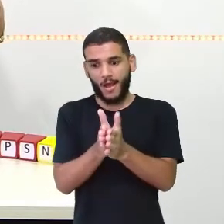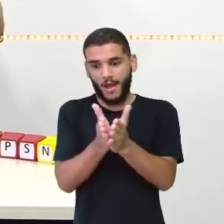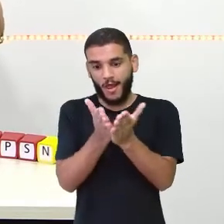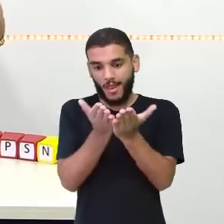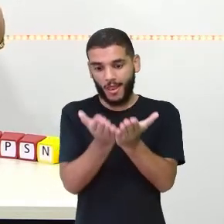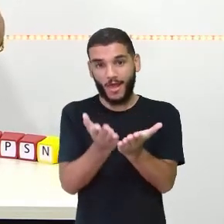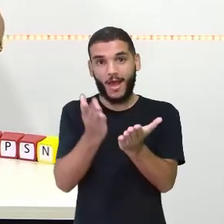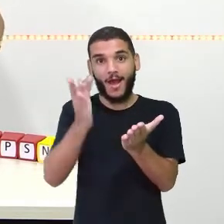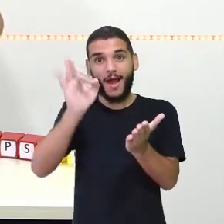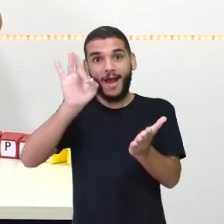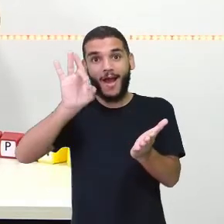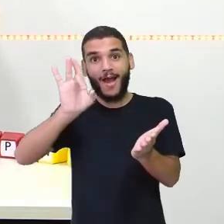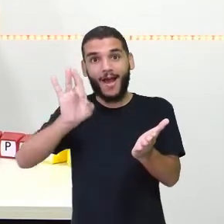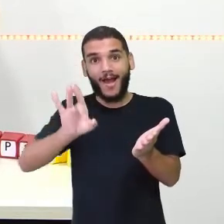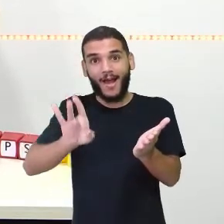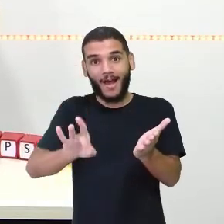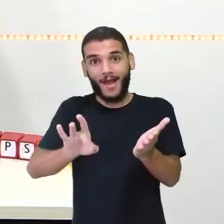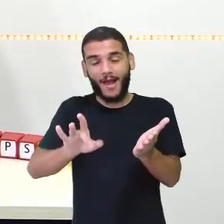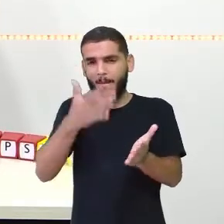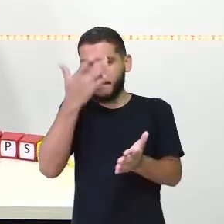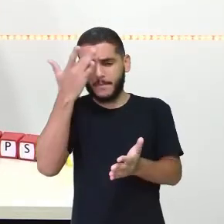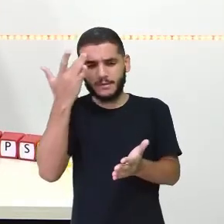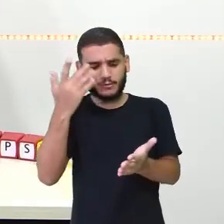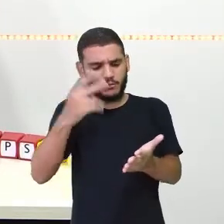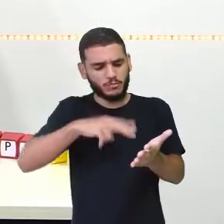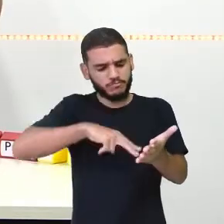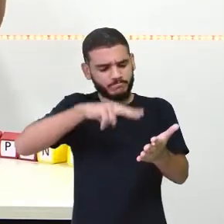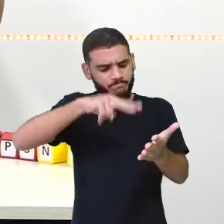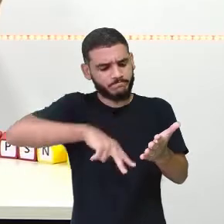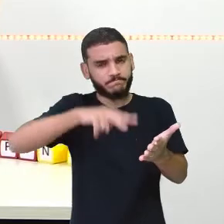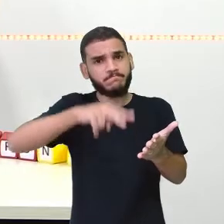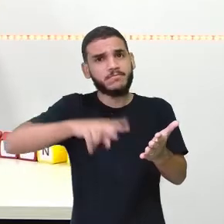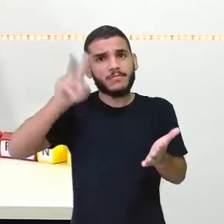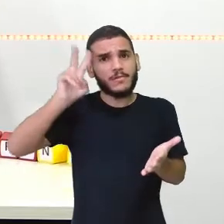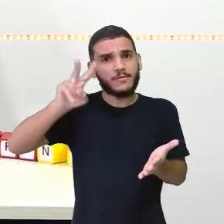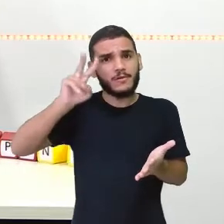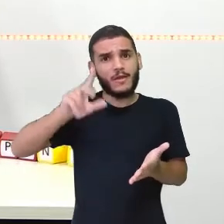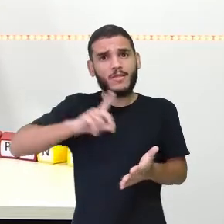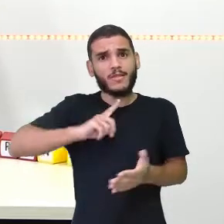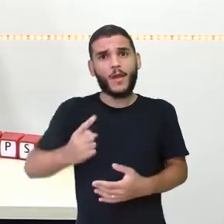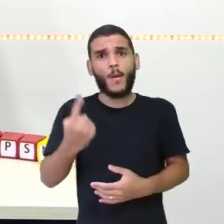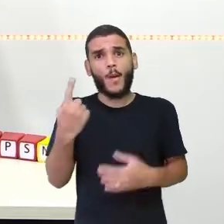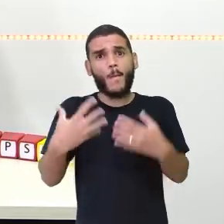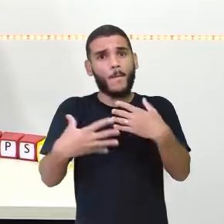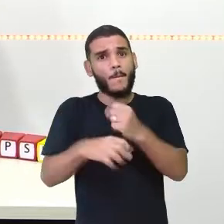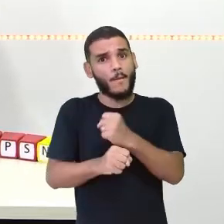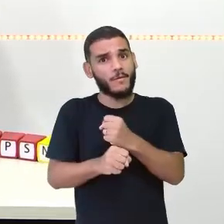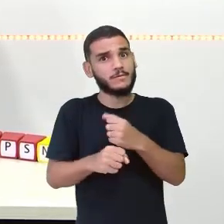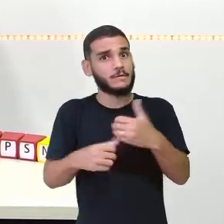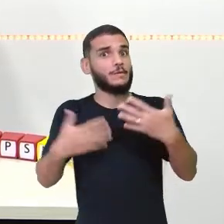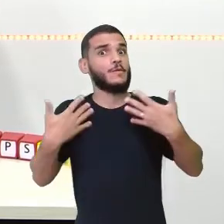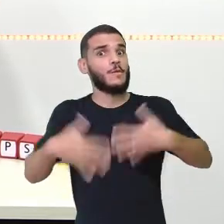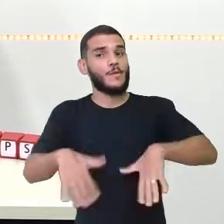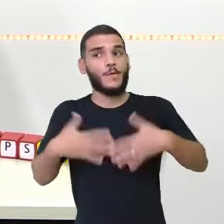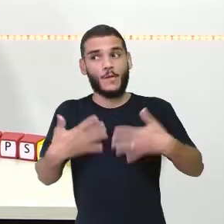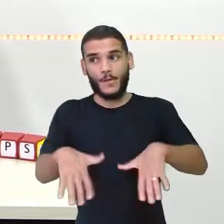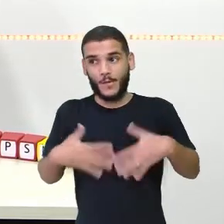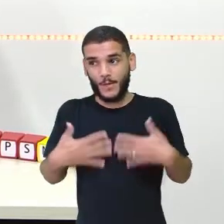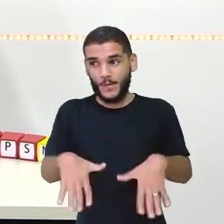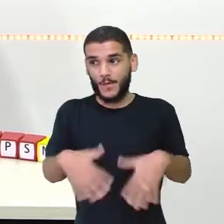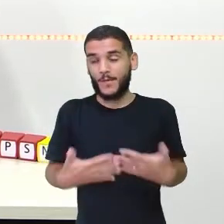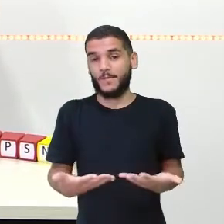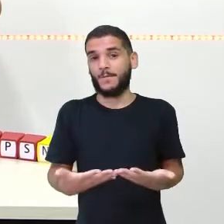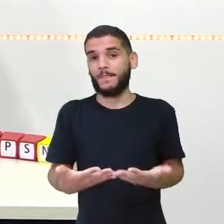conto ganha um ponto. Olha aí, e qual será nosso conto de hoje? Hum, já estou